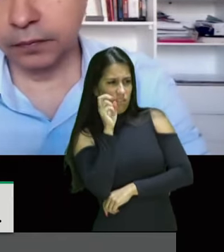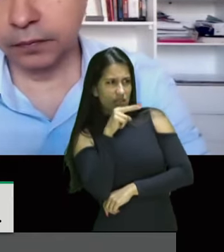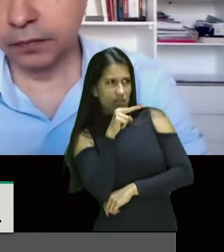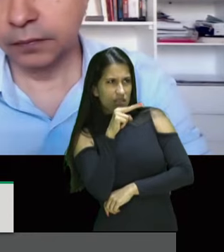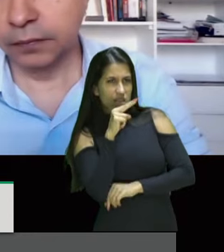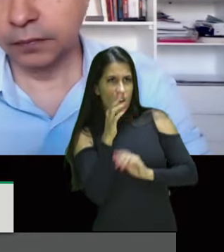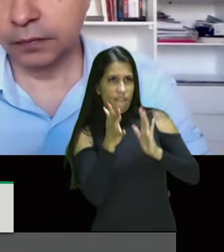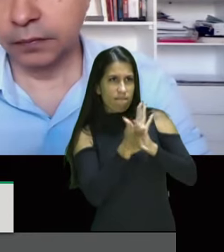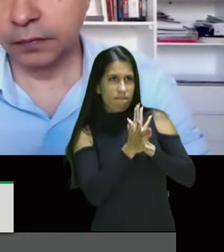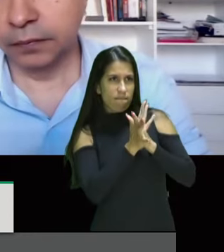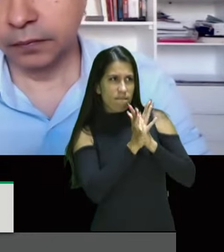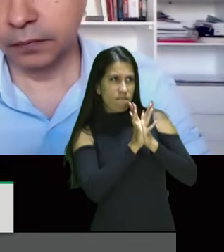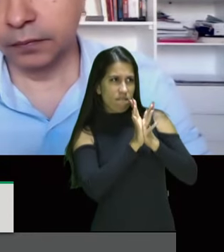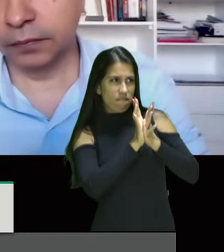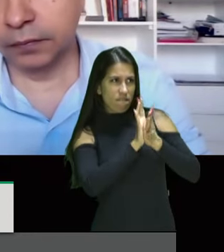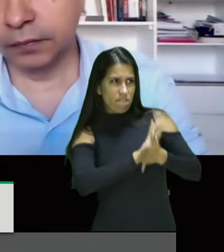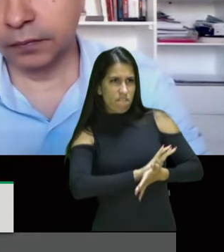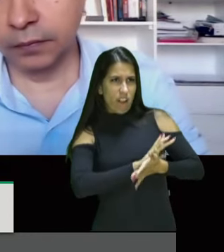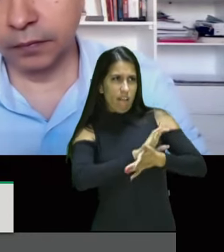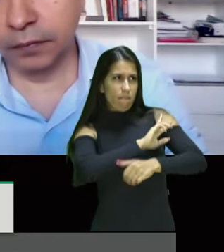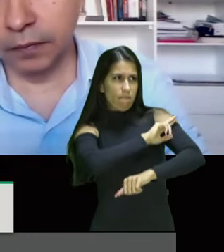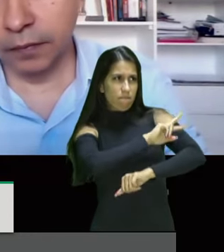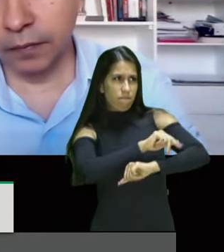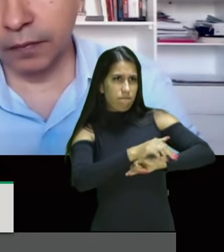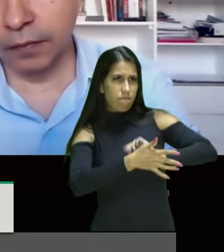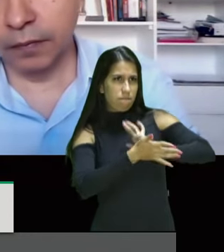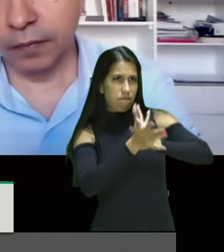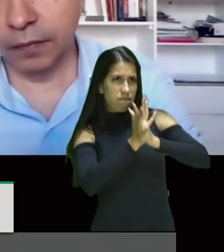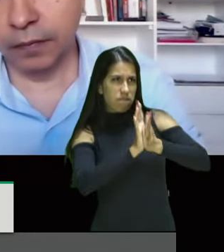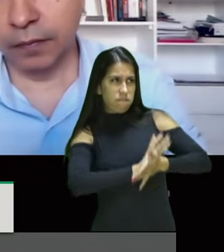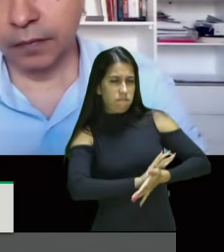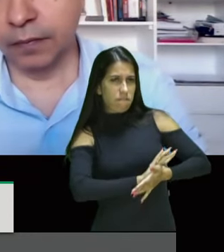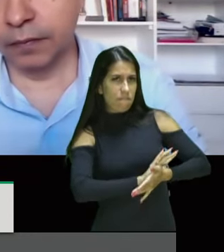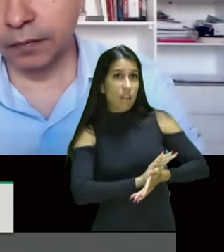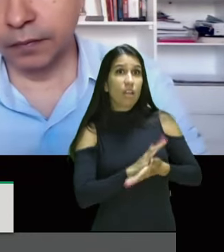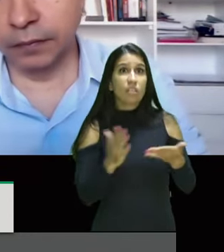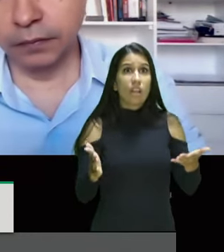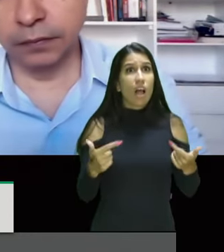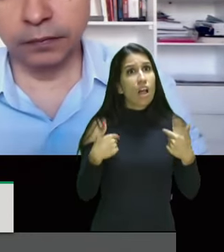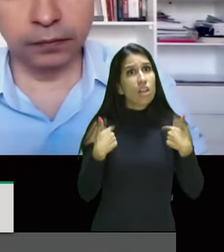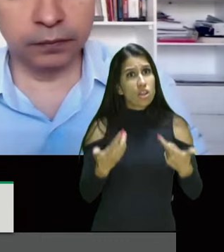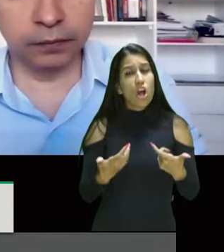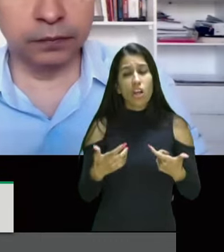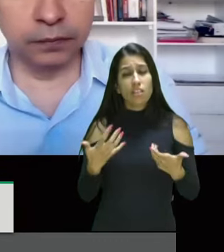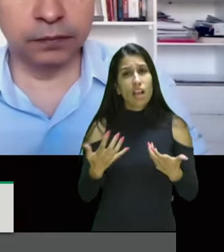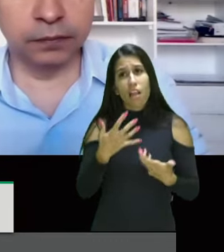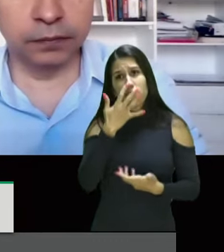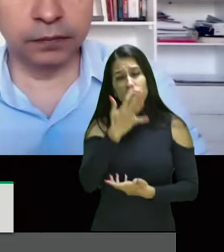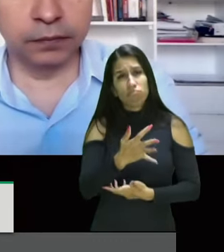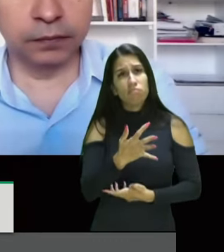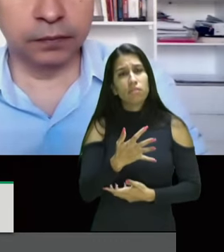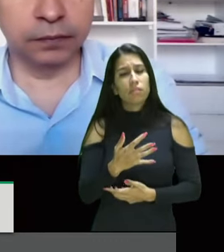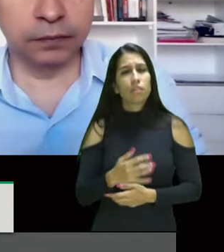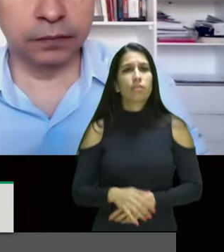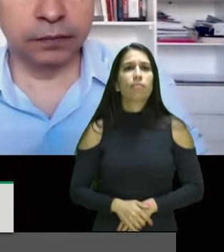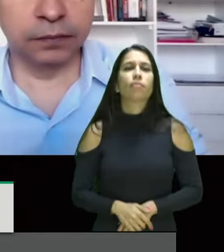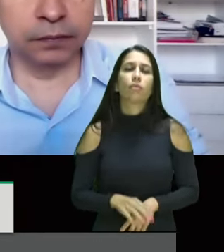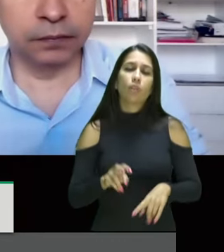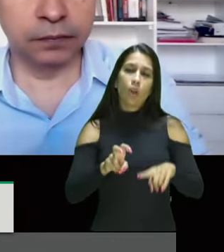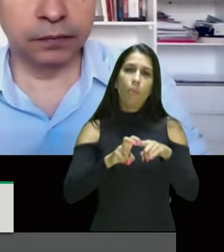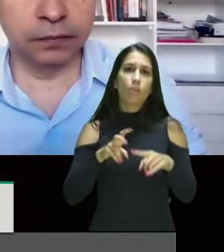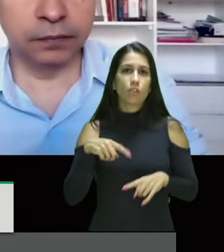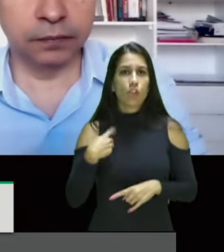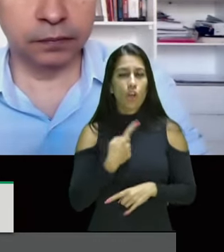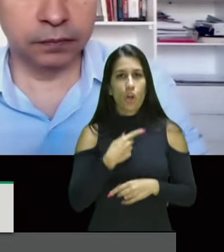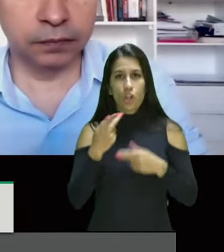preconceito racismo e é isso que nós queremos estar denunciando e por isso que nós falamos